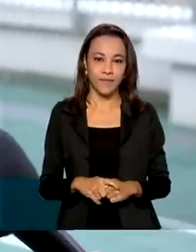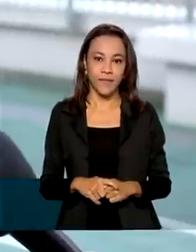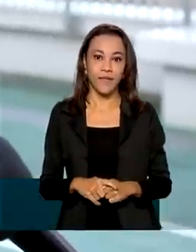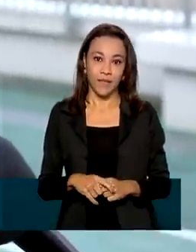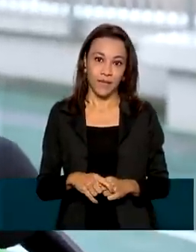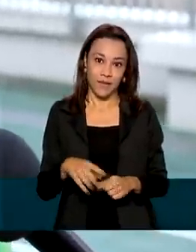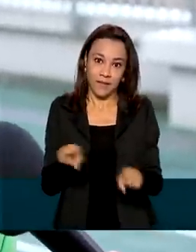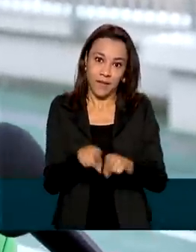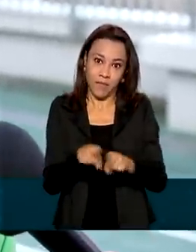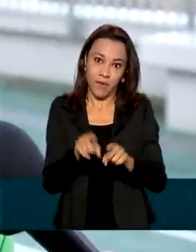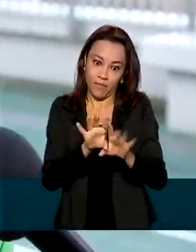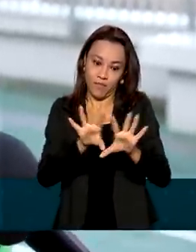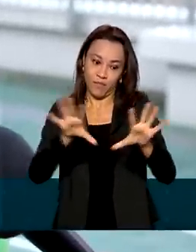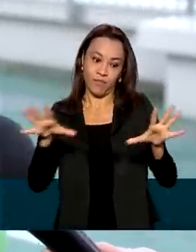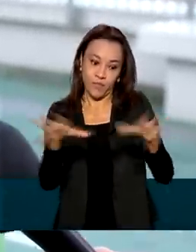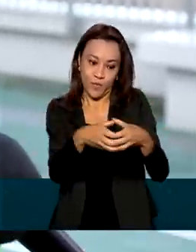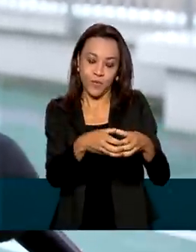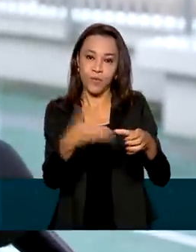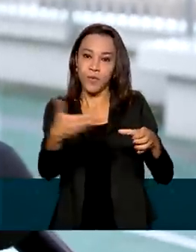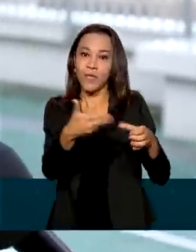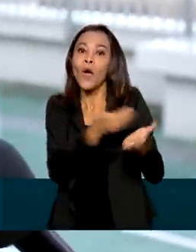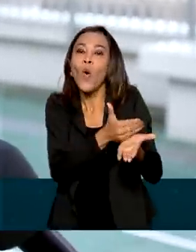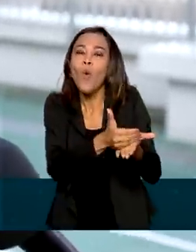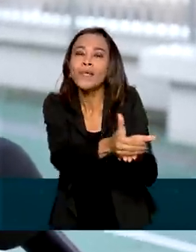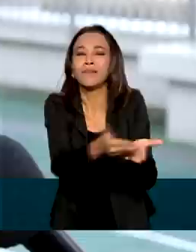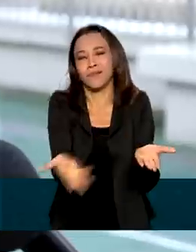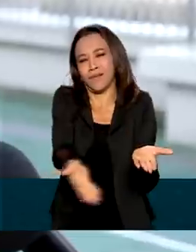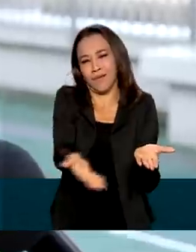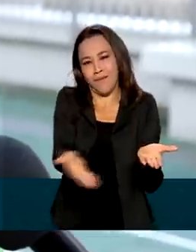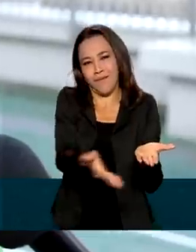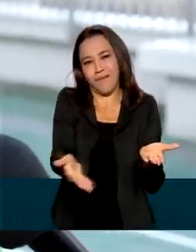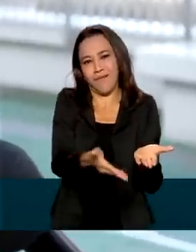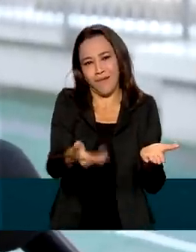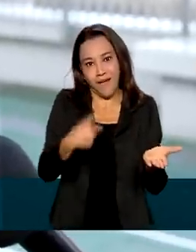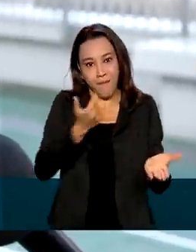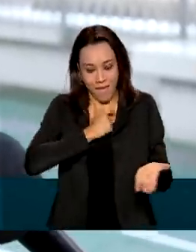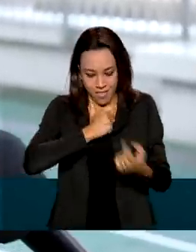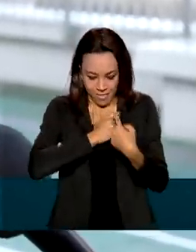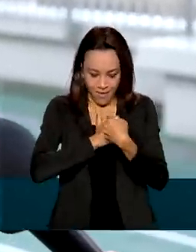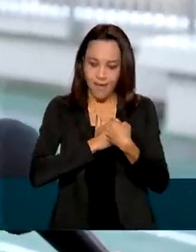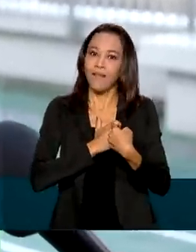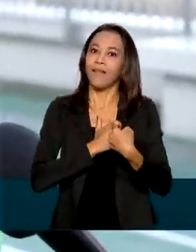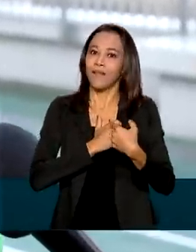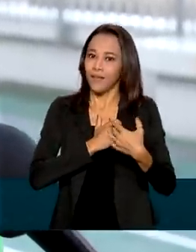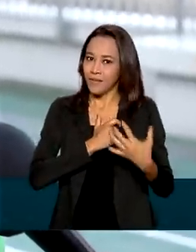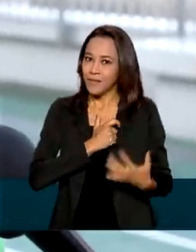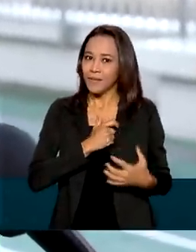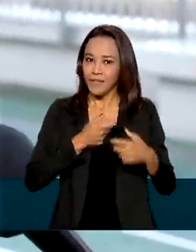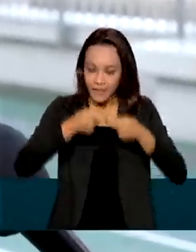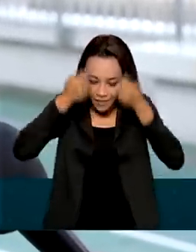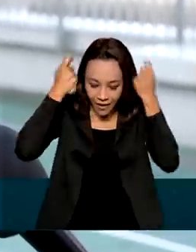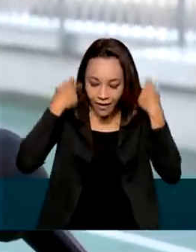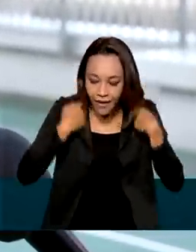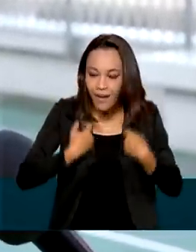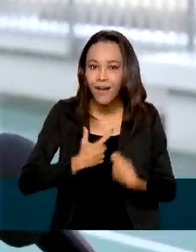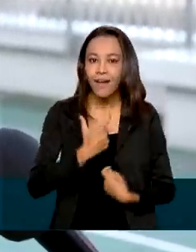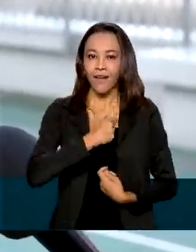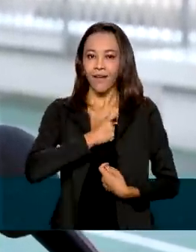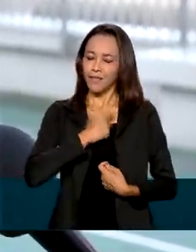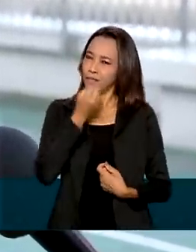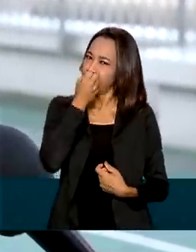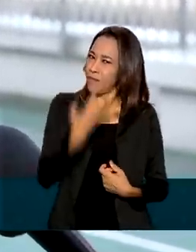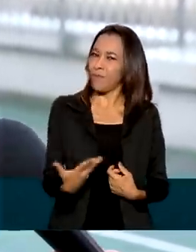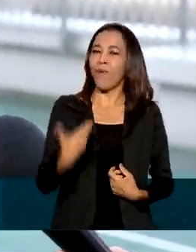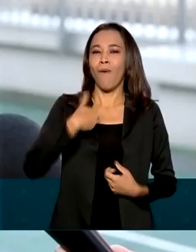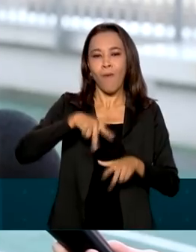Ainda mais para a galera que vai começar agora, essa medalha, tudo que está acontecendo para o skate em geral vai ser muito